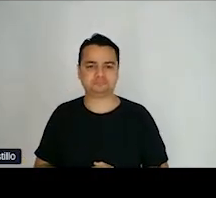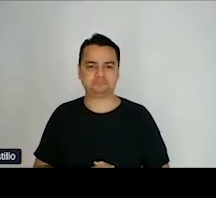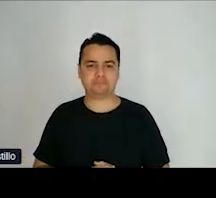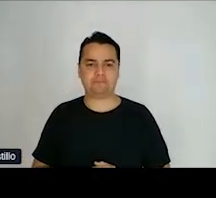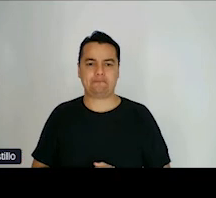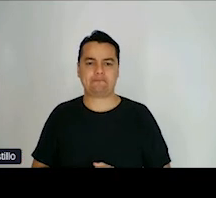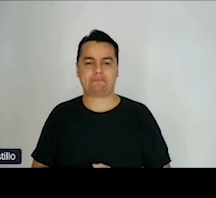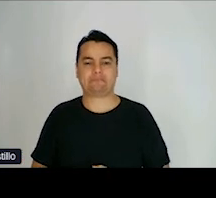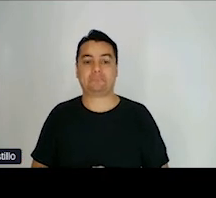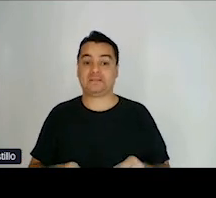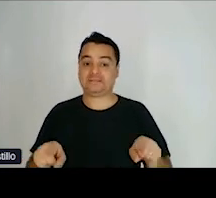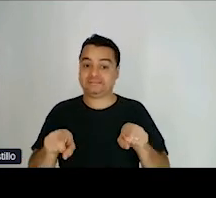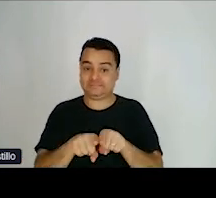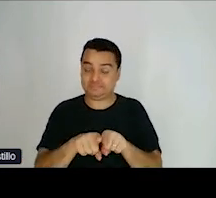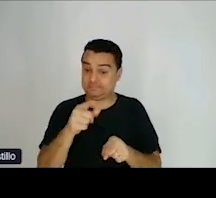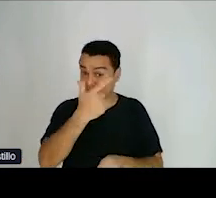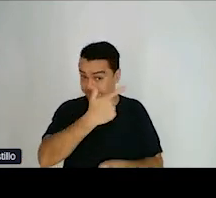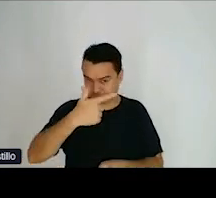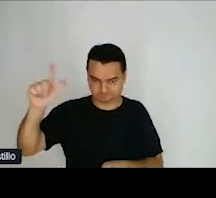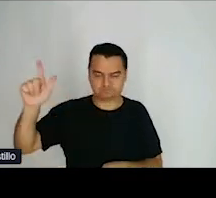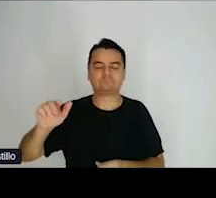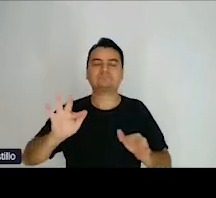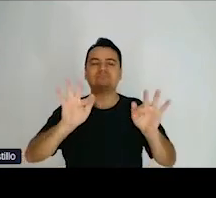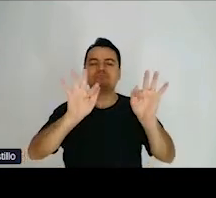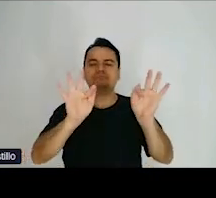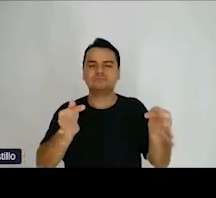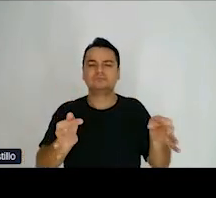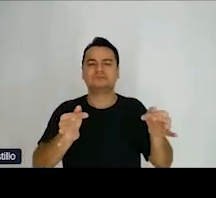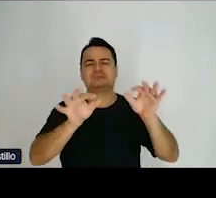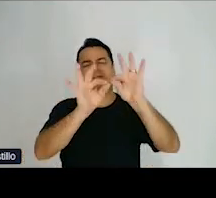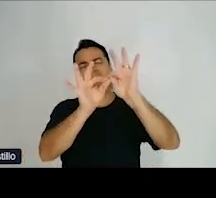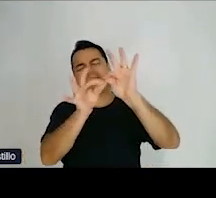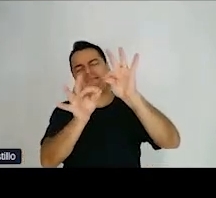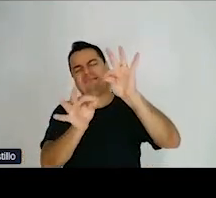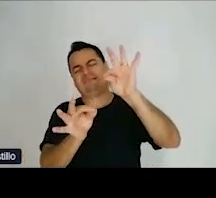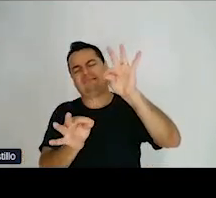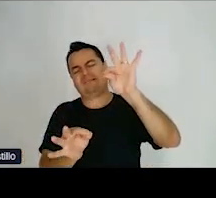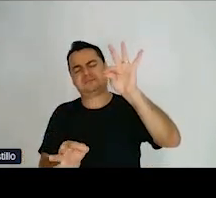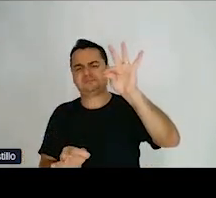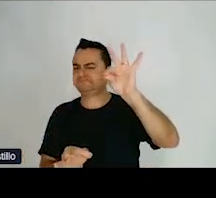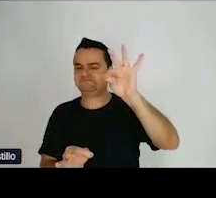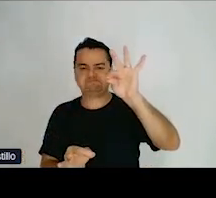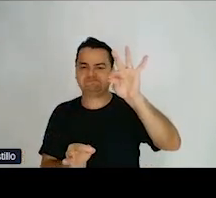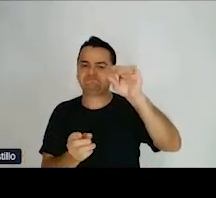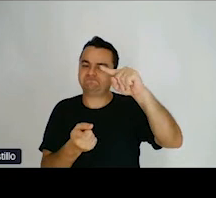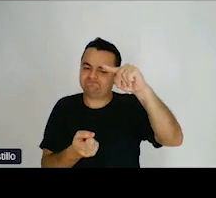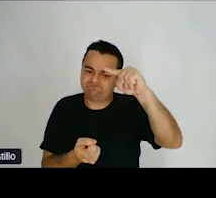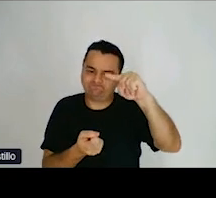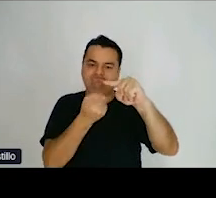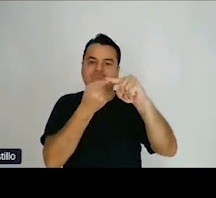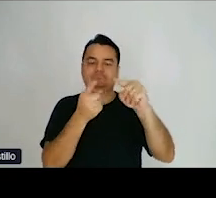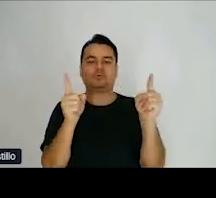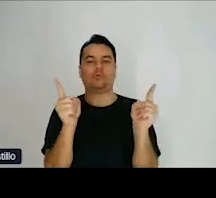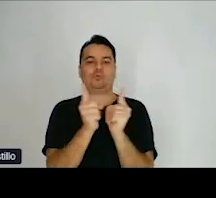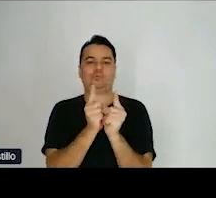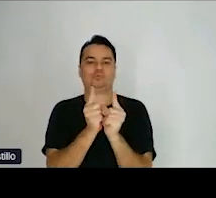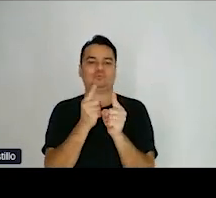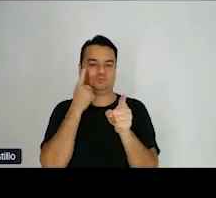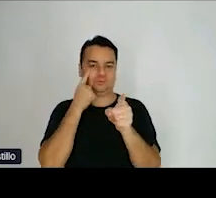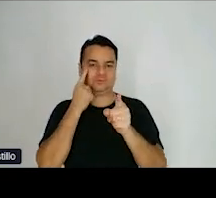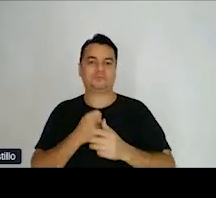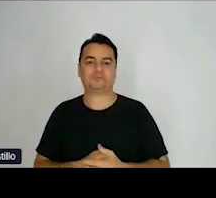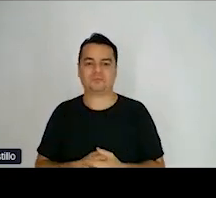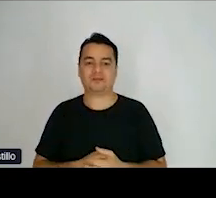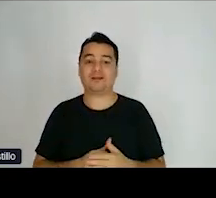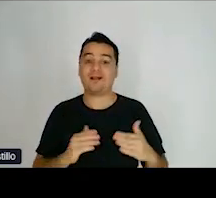Outra coisa importante é manter as frases curtas também. As diretrizes internacionais de linguagem simples sugerem frases com até